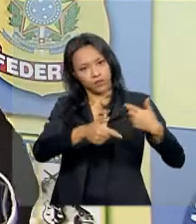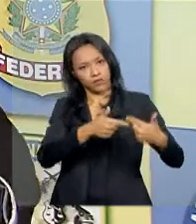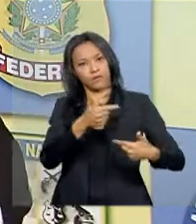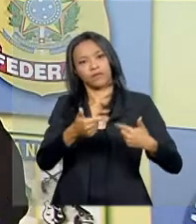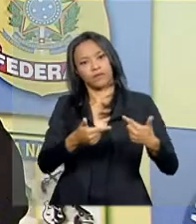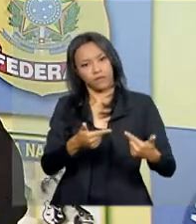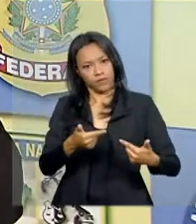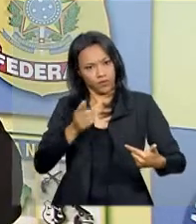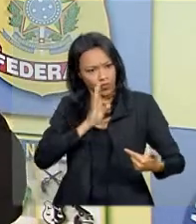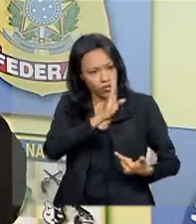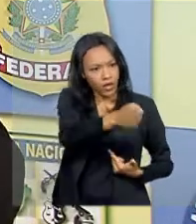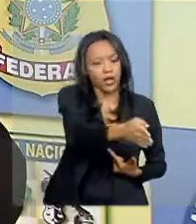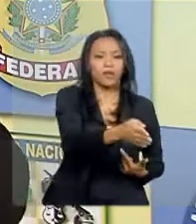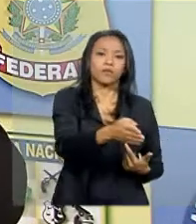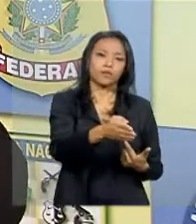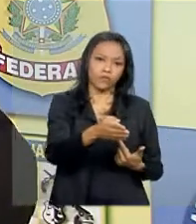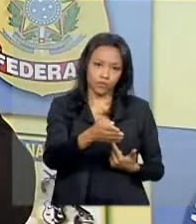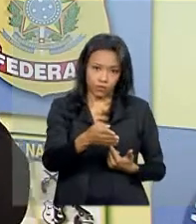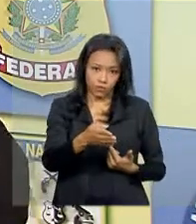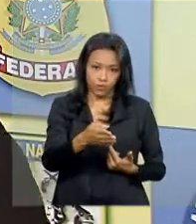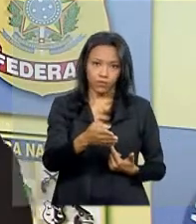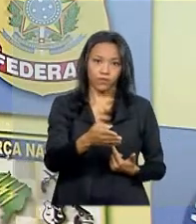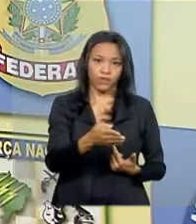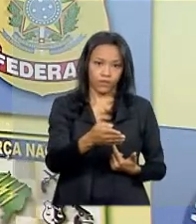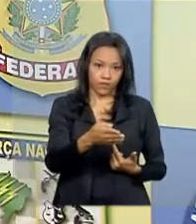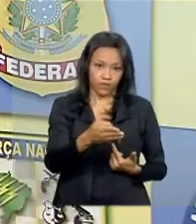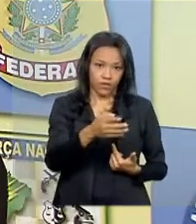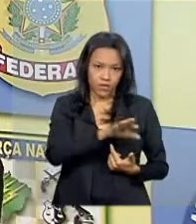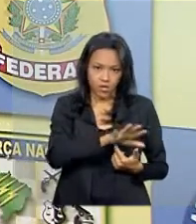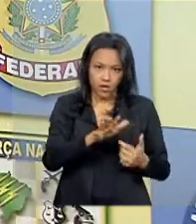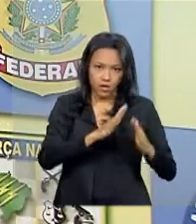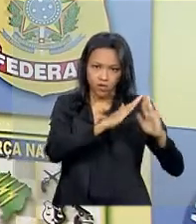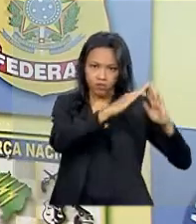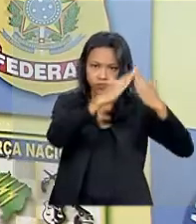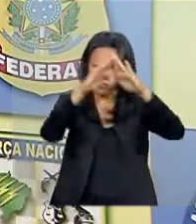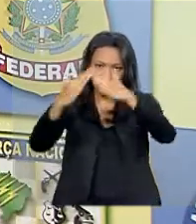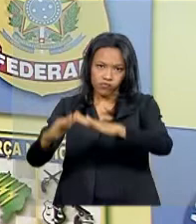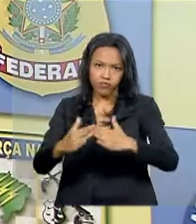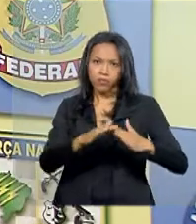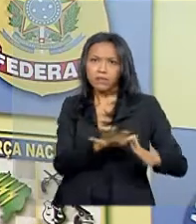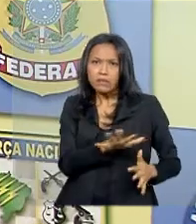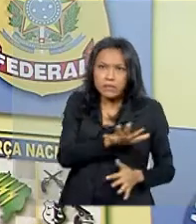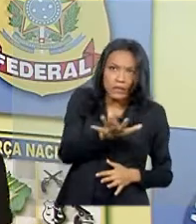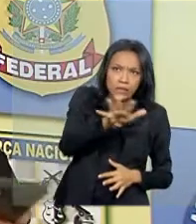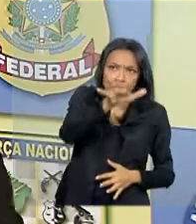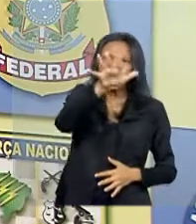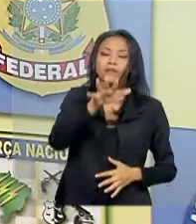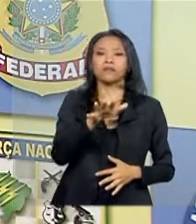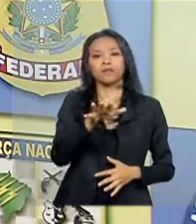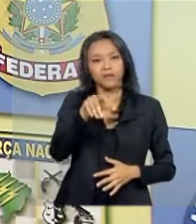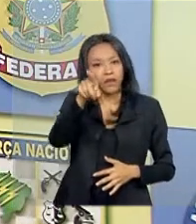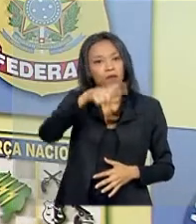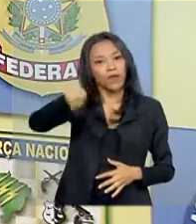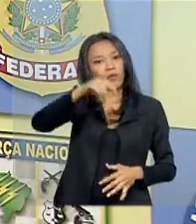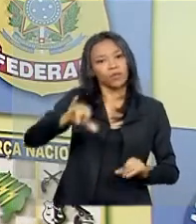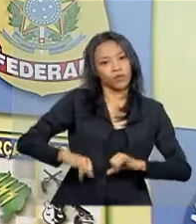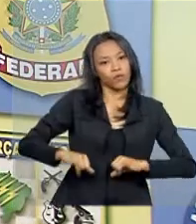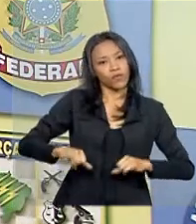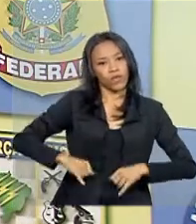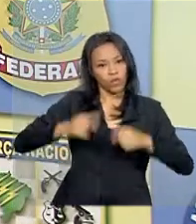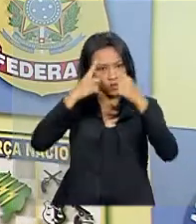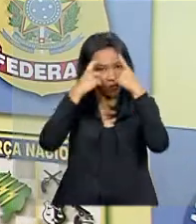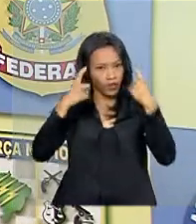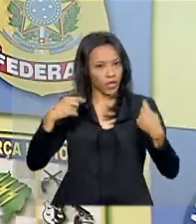de alcançar os morros, alcançar as regiões que estão sofrendo com a violência